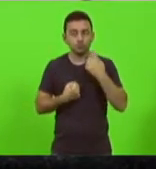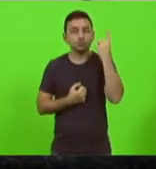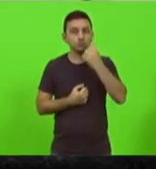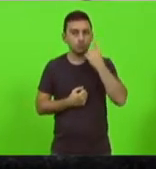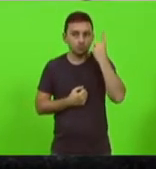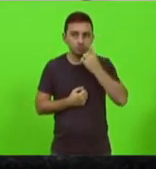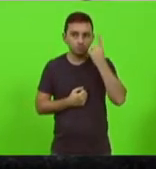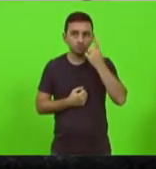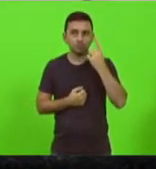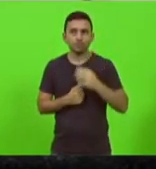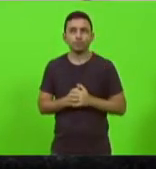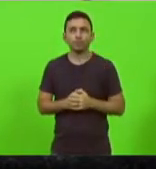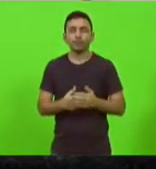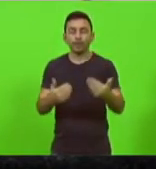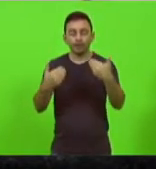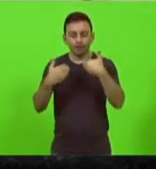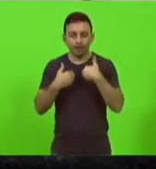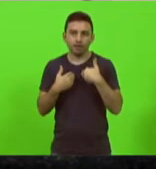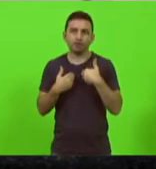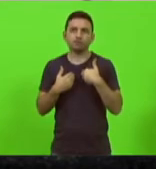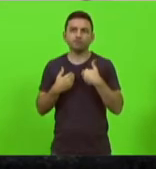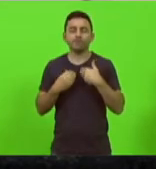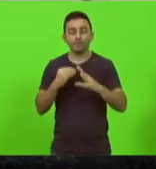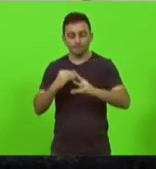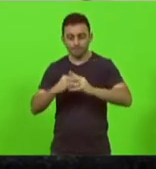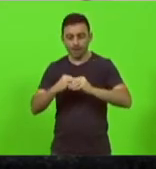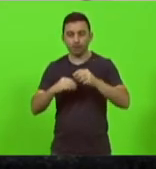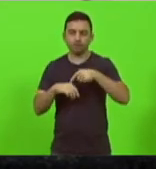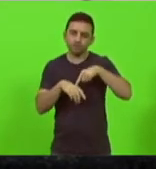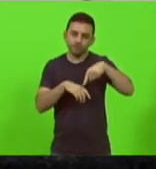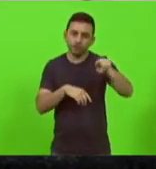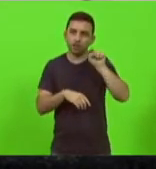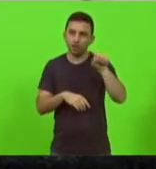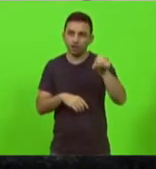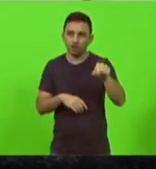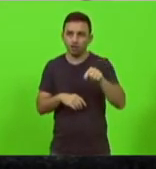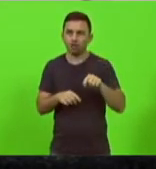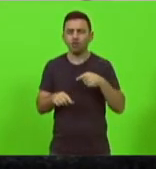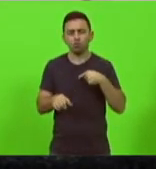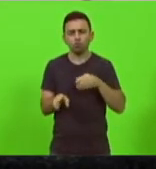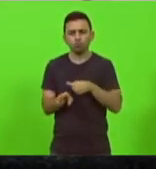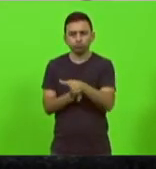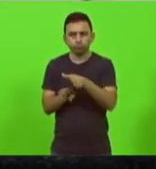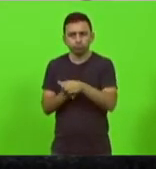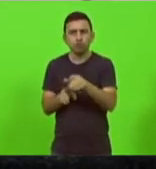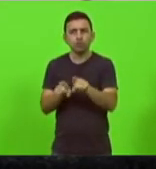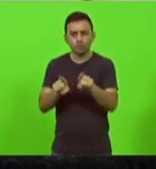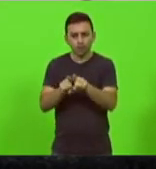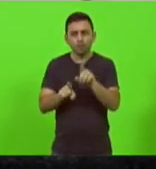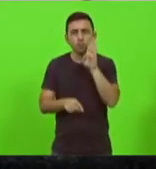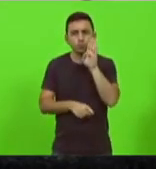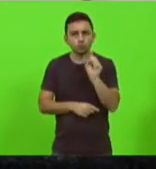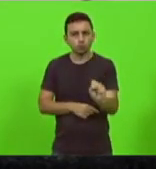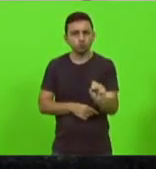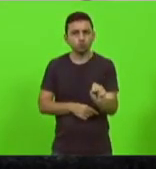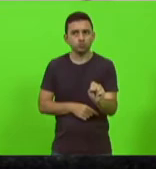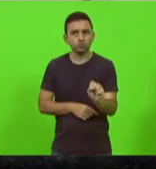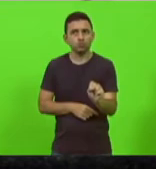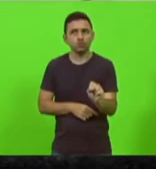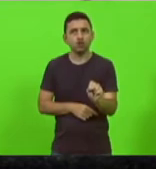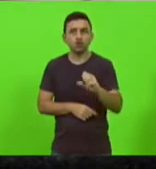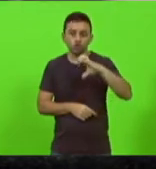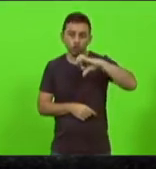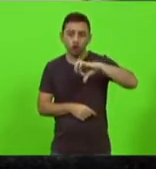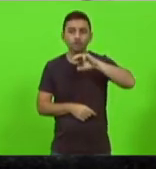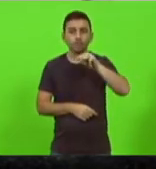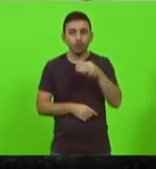eu levei emenda para lá até sugerir ao deputado Bruno que pegasse os nove milhões